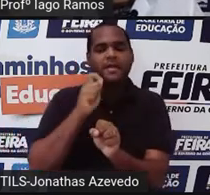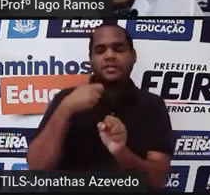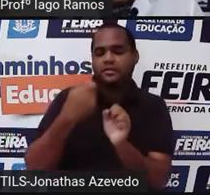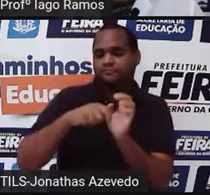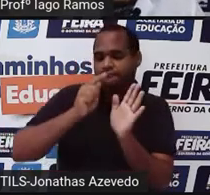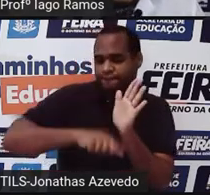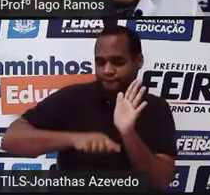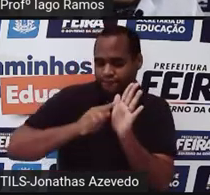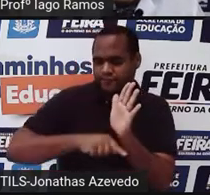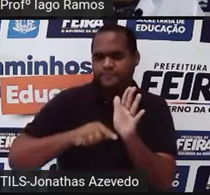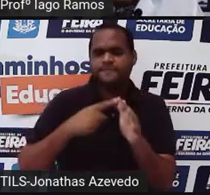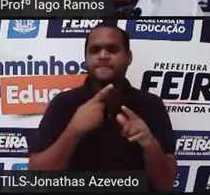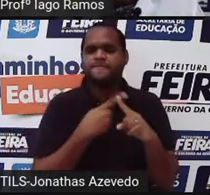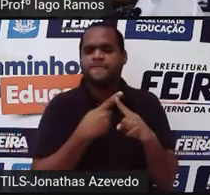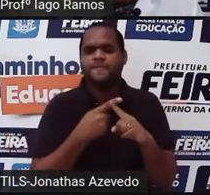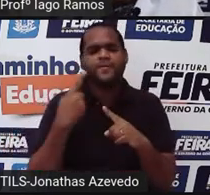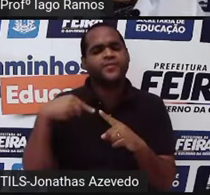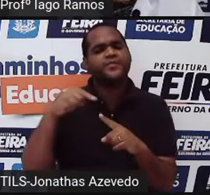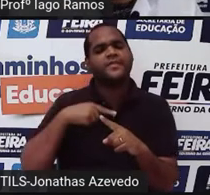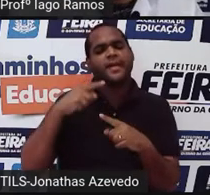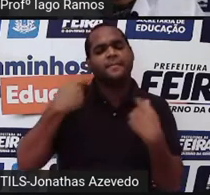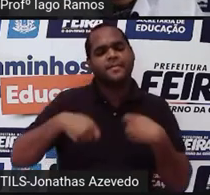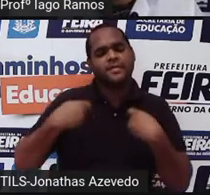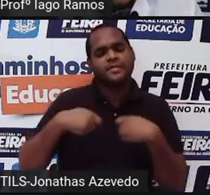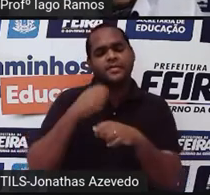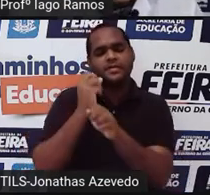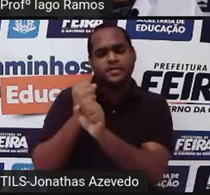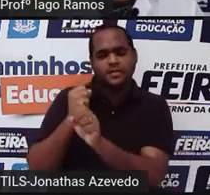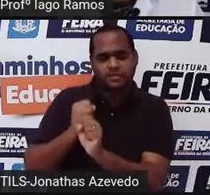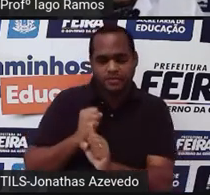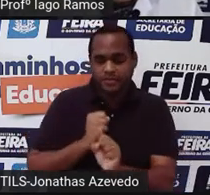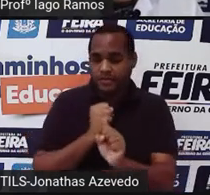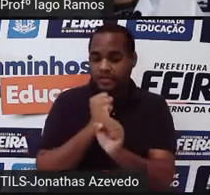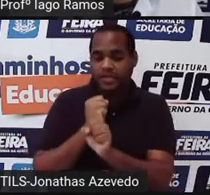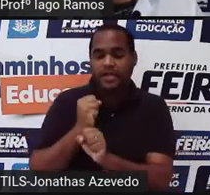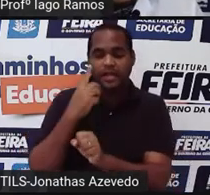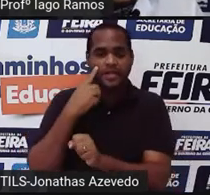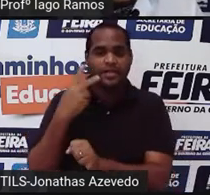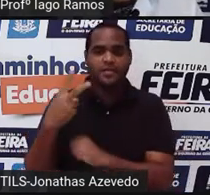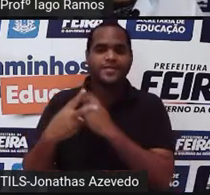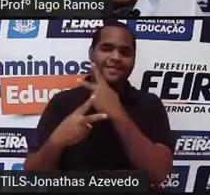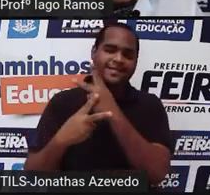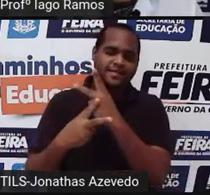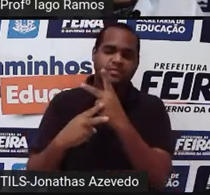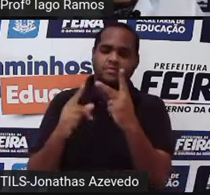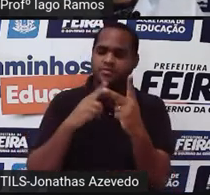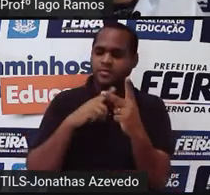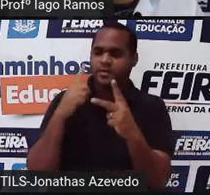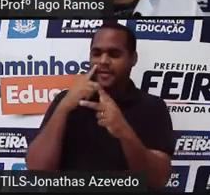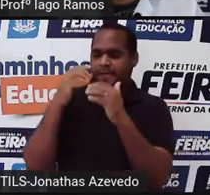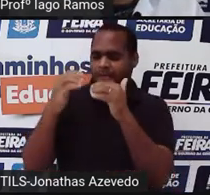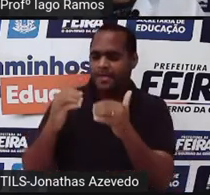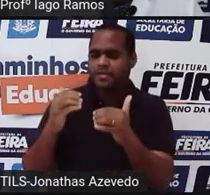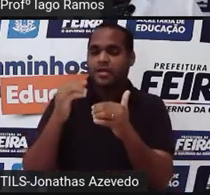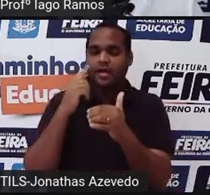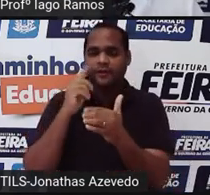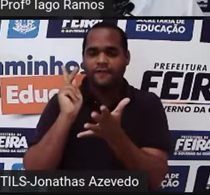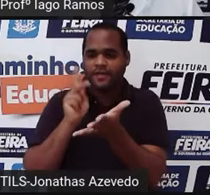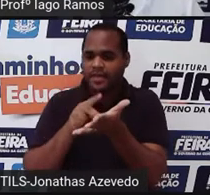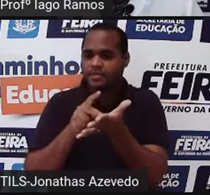Então, por que que quando a gente precisa calcular uma potência onde você tem na base um número real